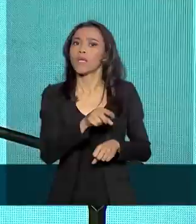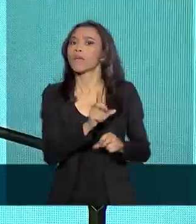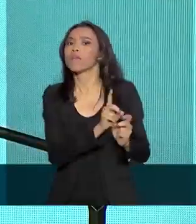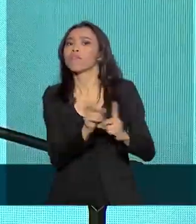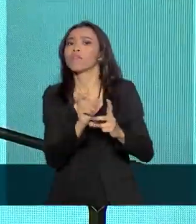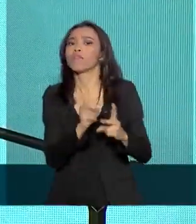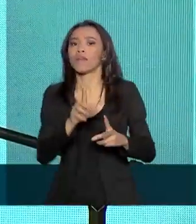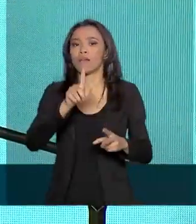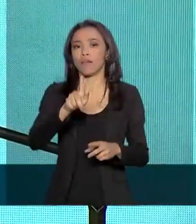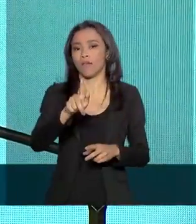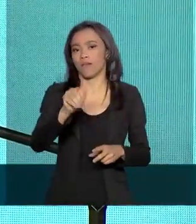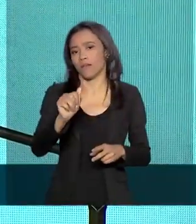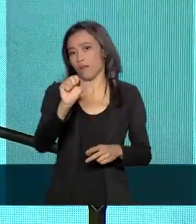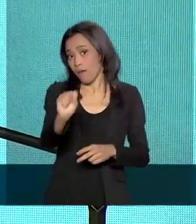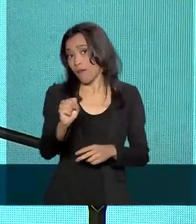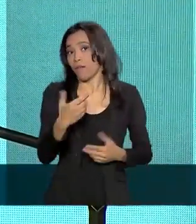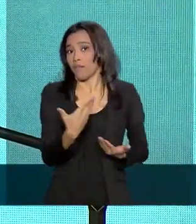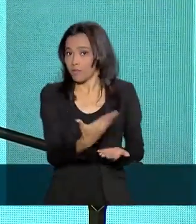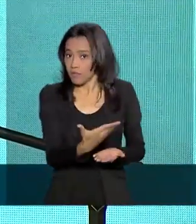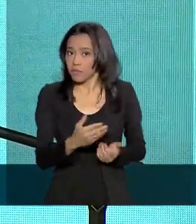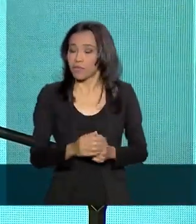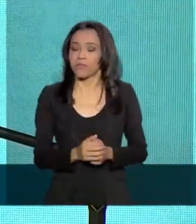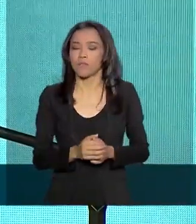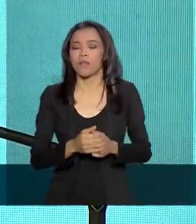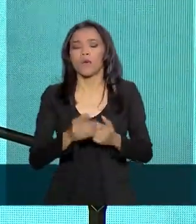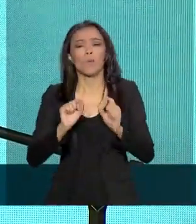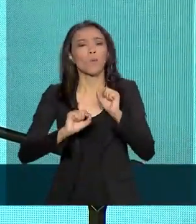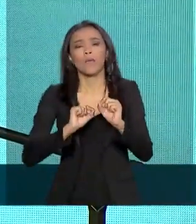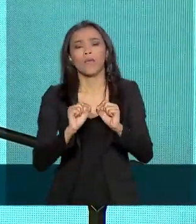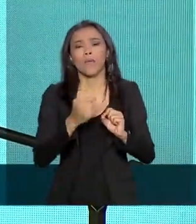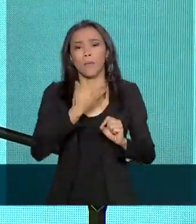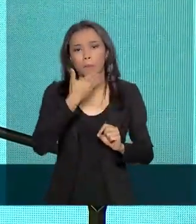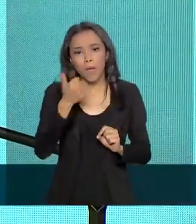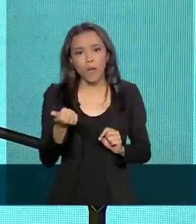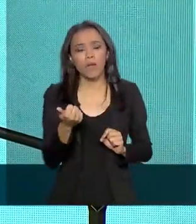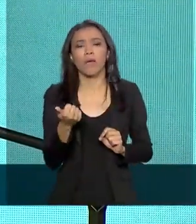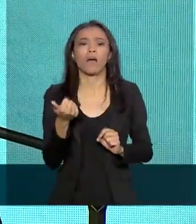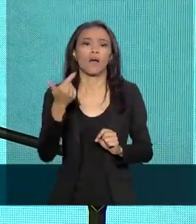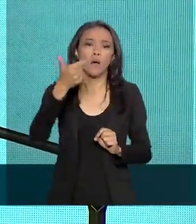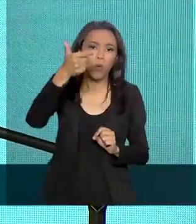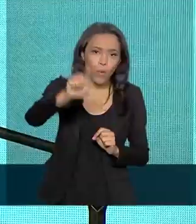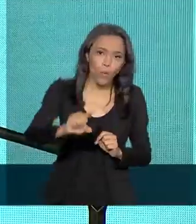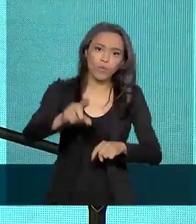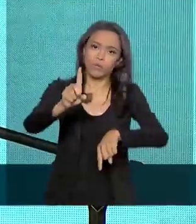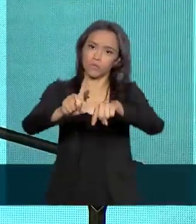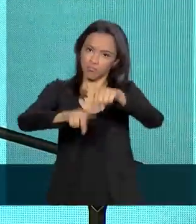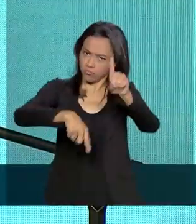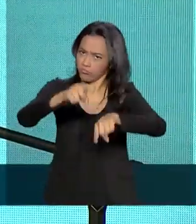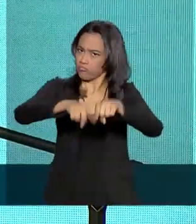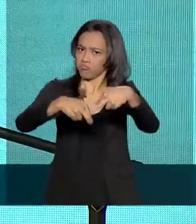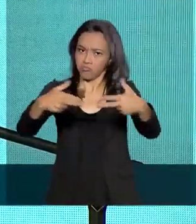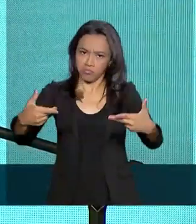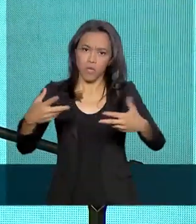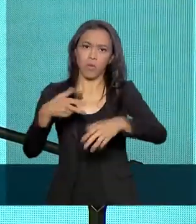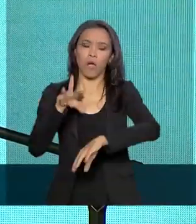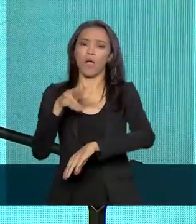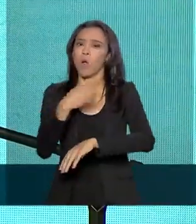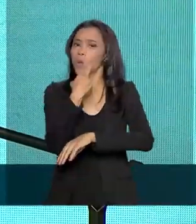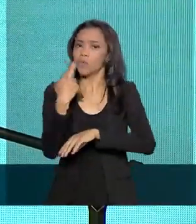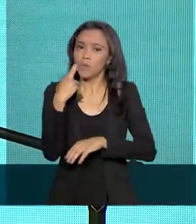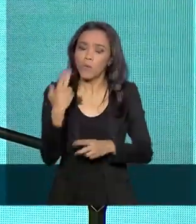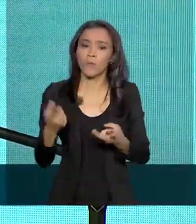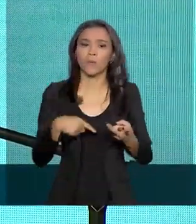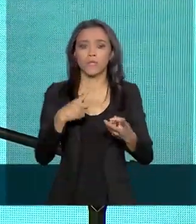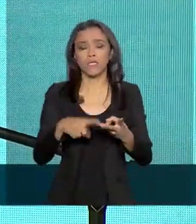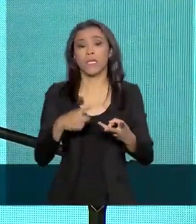de gás. A questão de melhorarmos a questão da aduana ali com Rondônia. Entre outras coisas. Querem